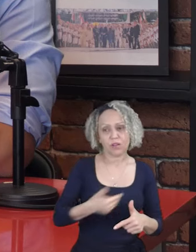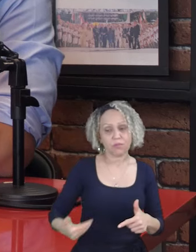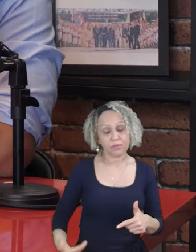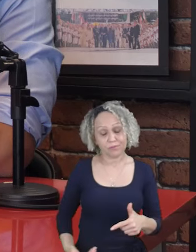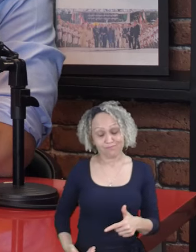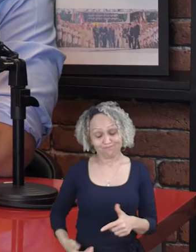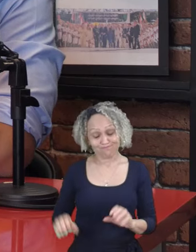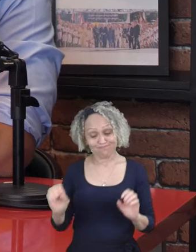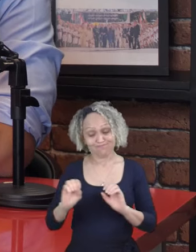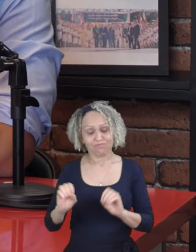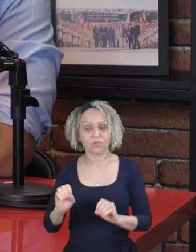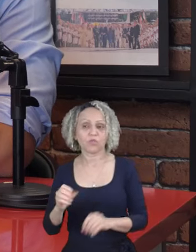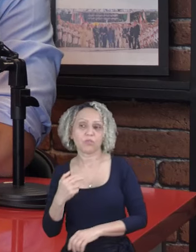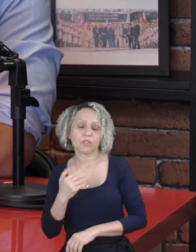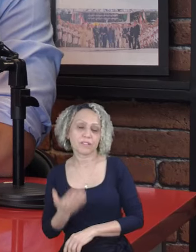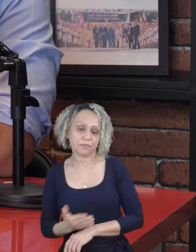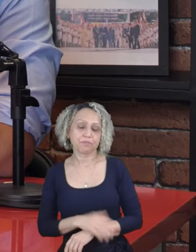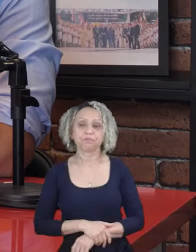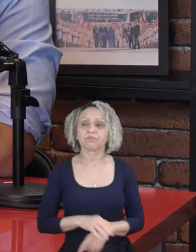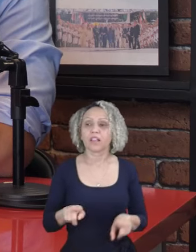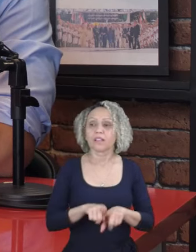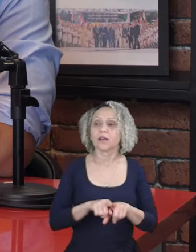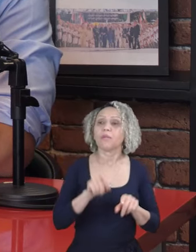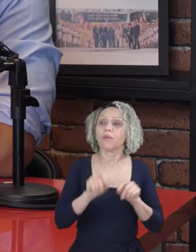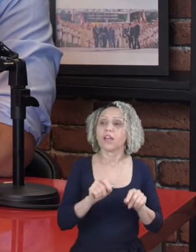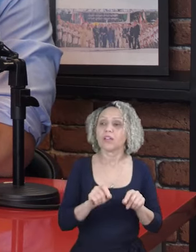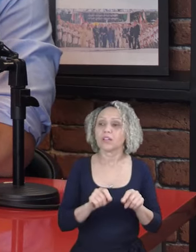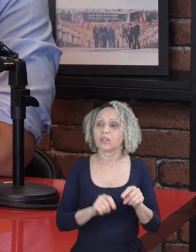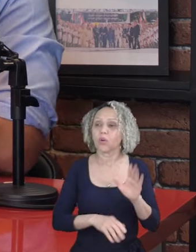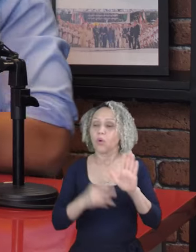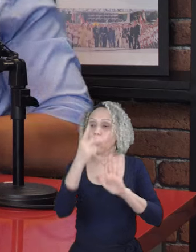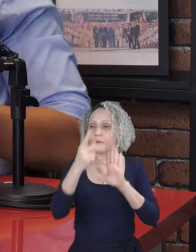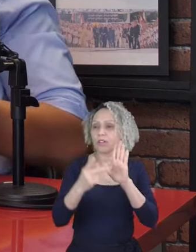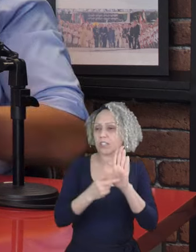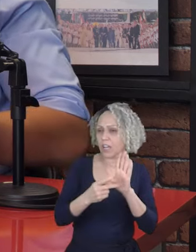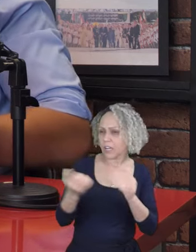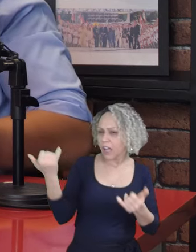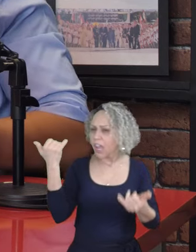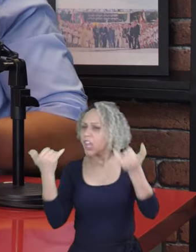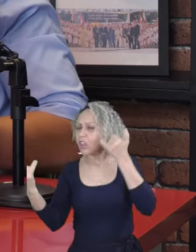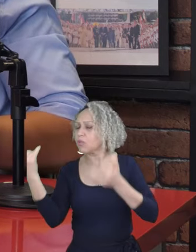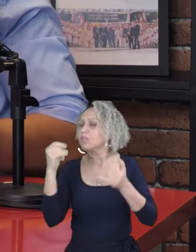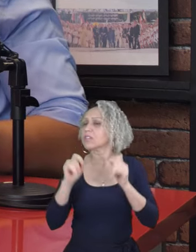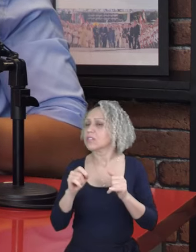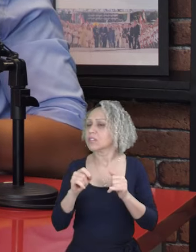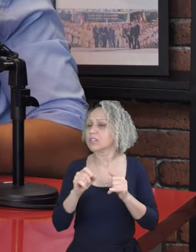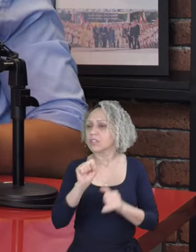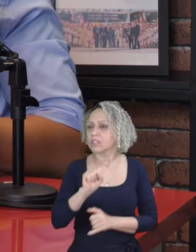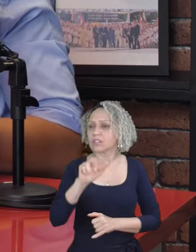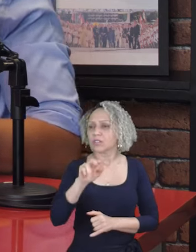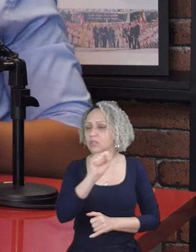O Ministério da Justiça e Segurança Pública lançou, nesta semana, o projeto Escuta Susp, que vai